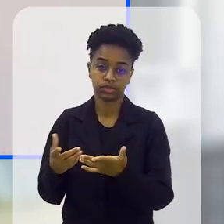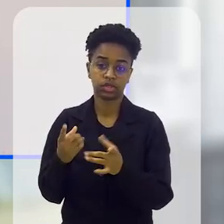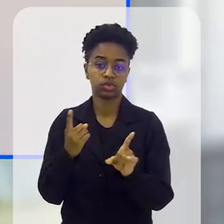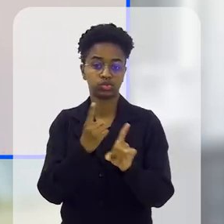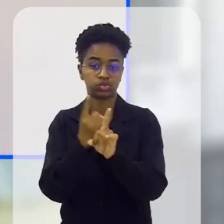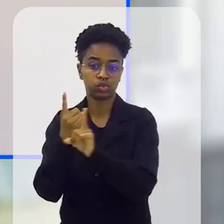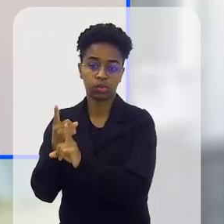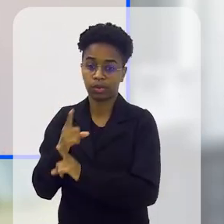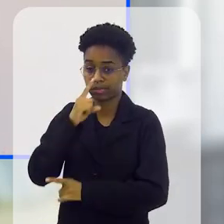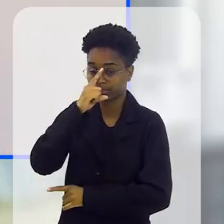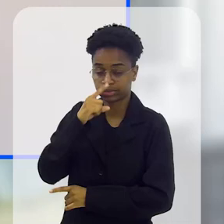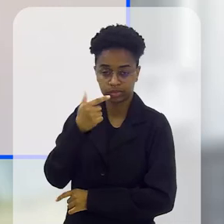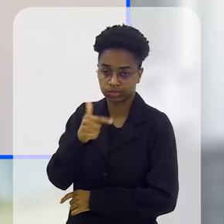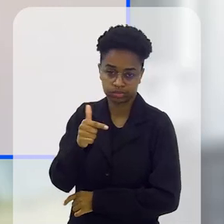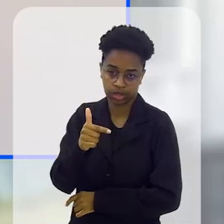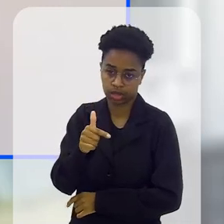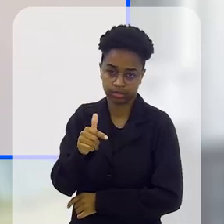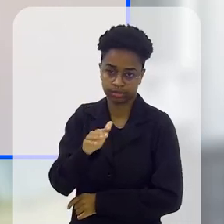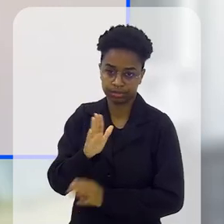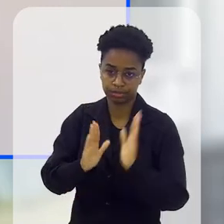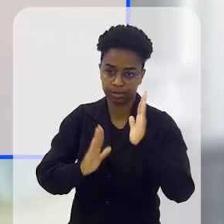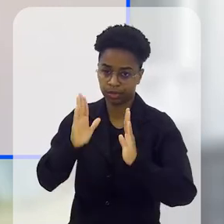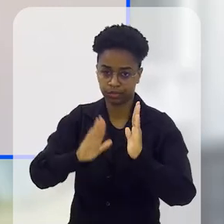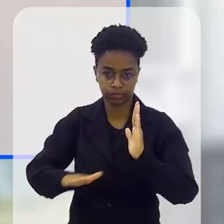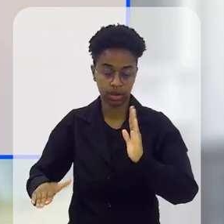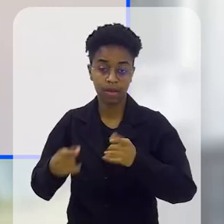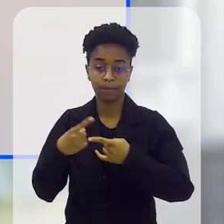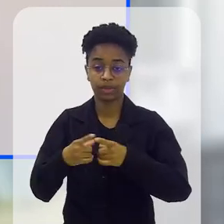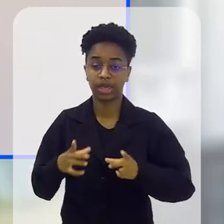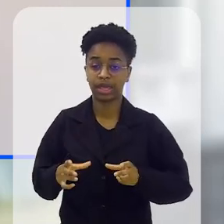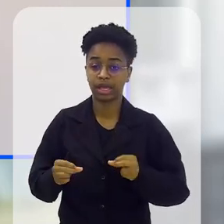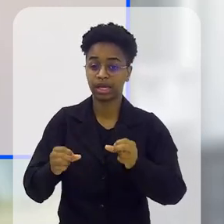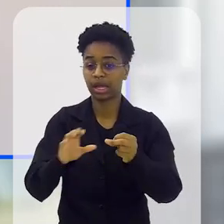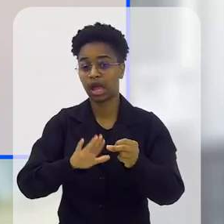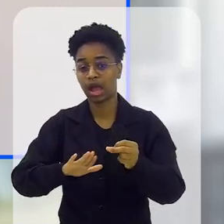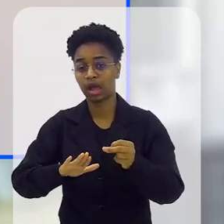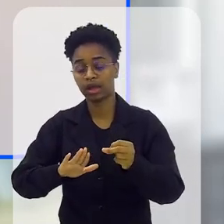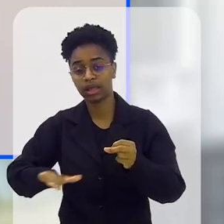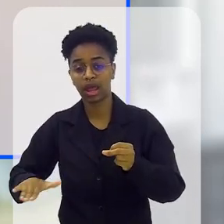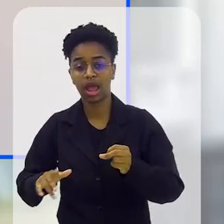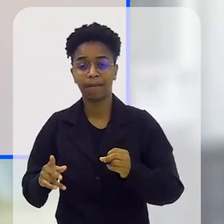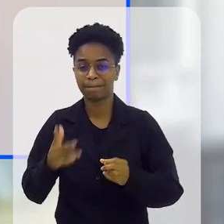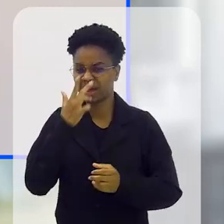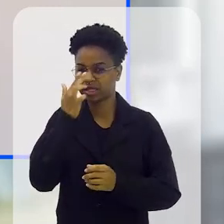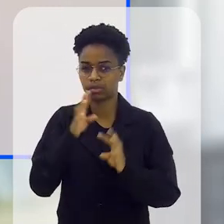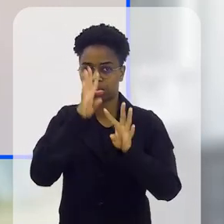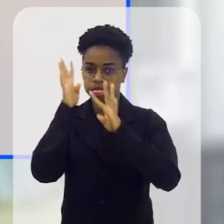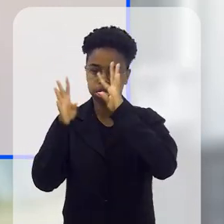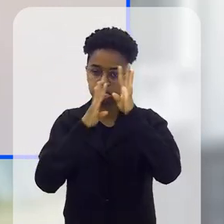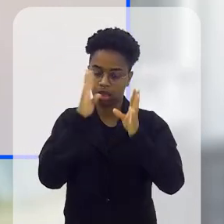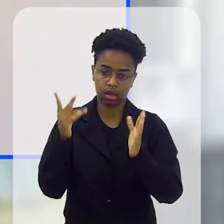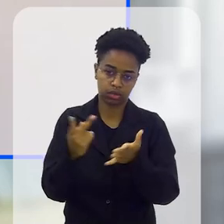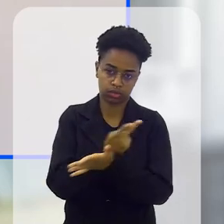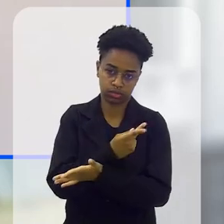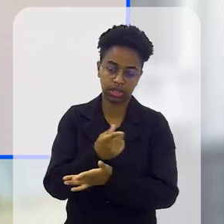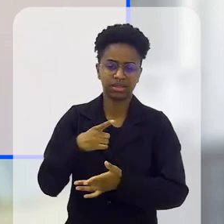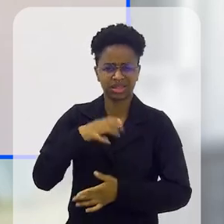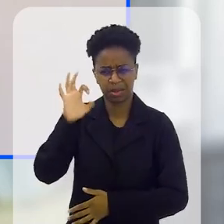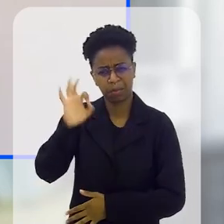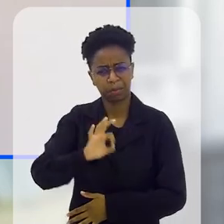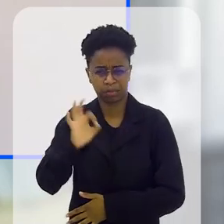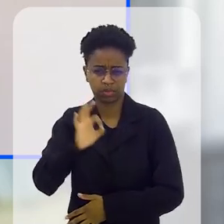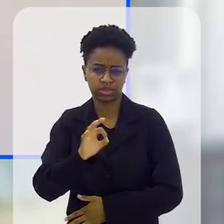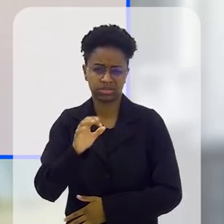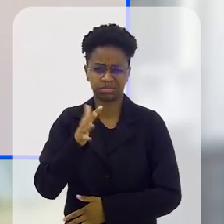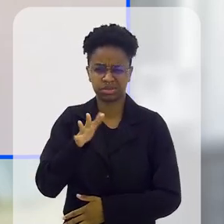identificar fatores de risco. Isso não acontece na infância. O câncer infantil, ele acontece quase que de forma aleatória mesmo. Tirando um